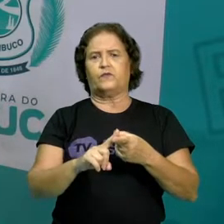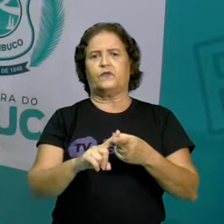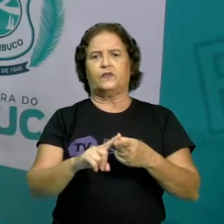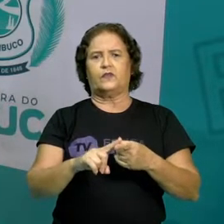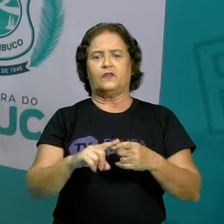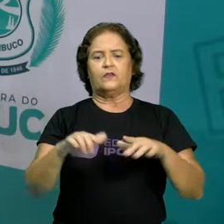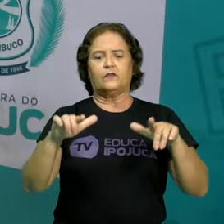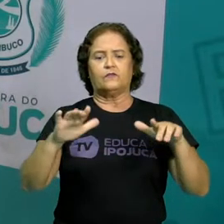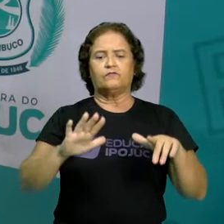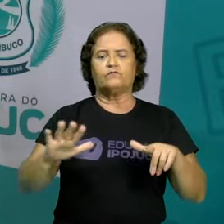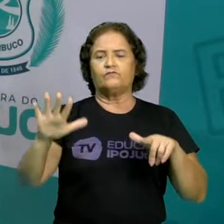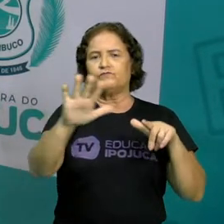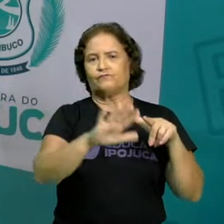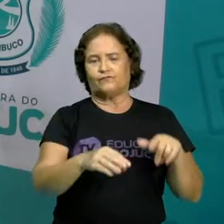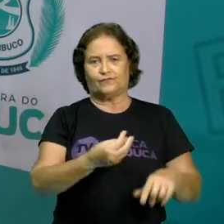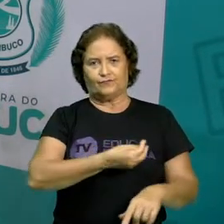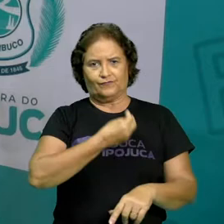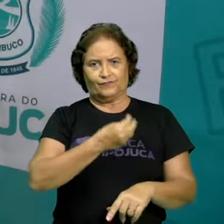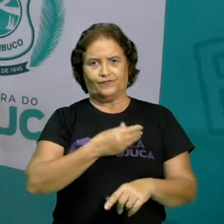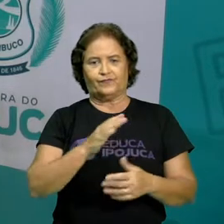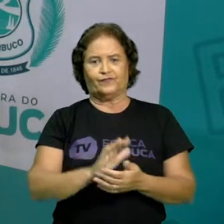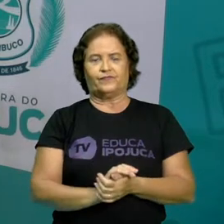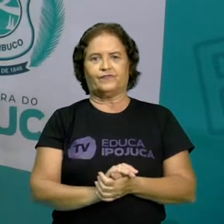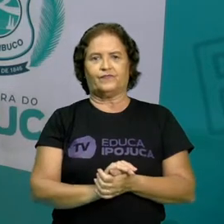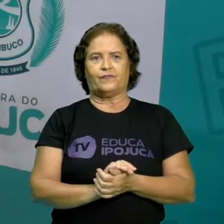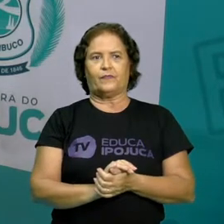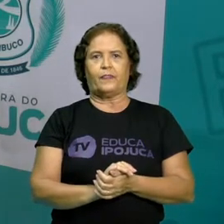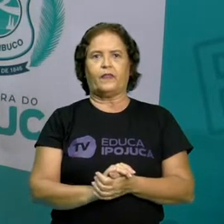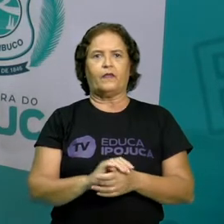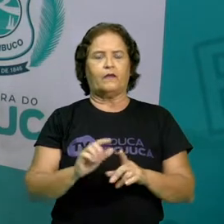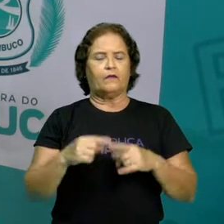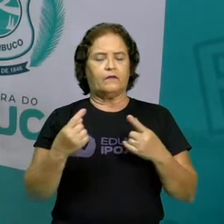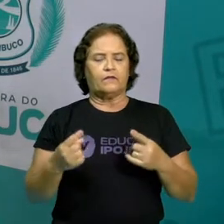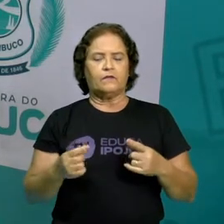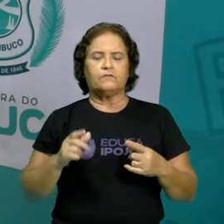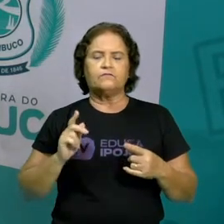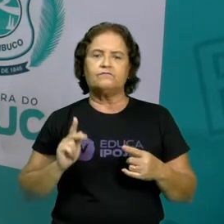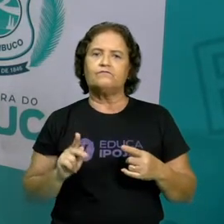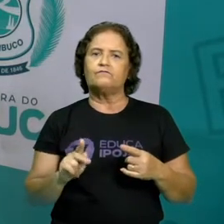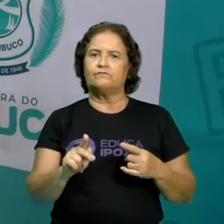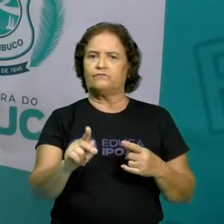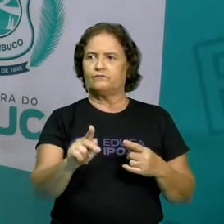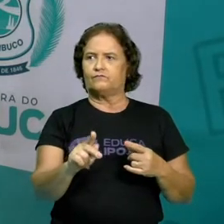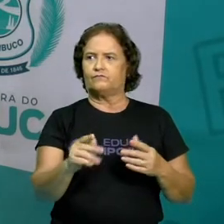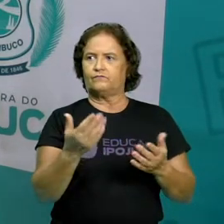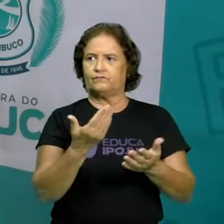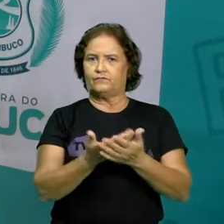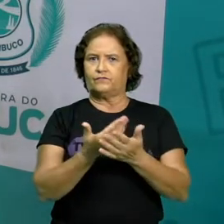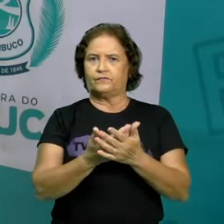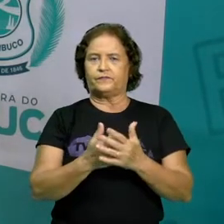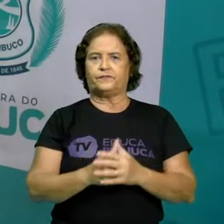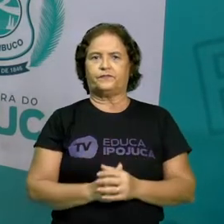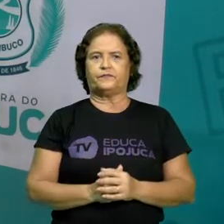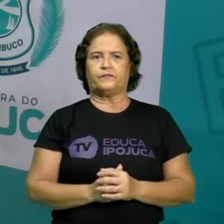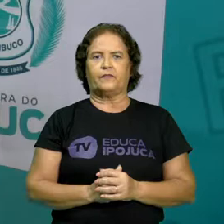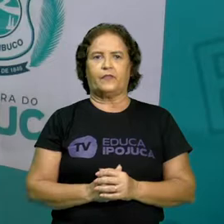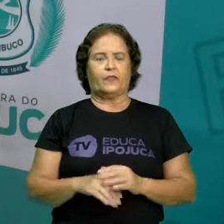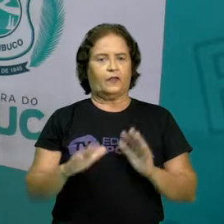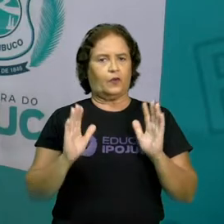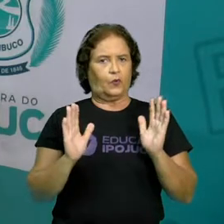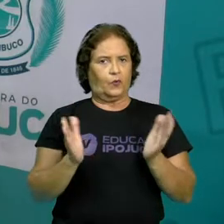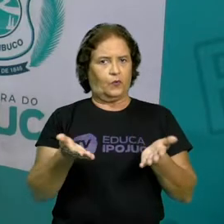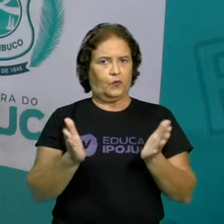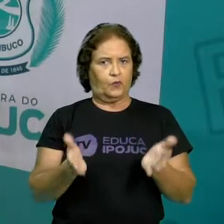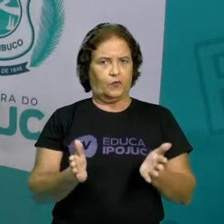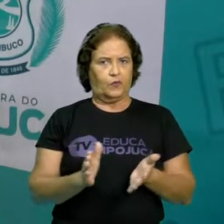espaços de vivência. Então, vamos continuar a nossa aula. Hoje, nós vamos